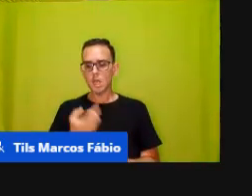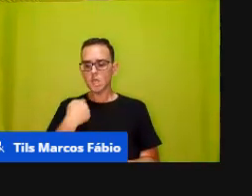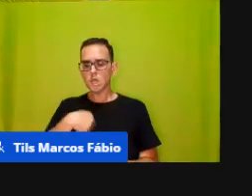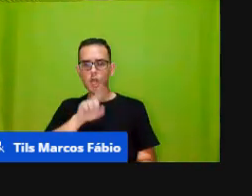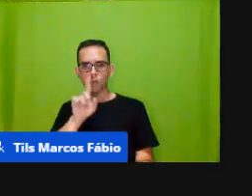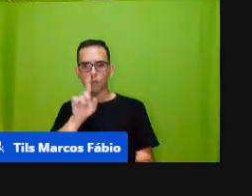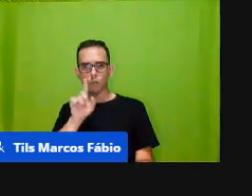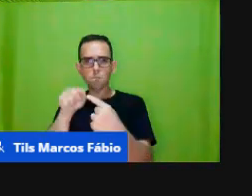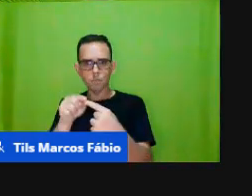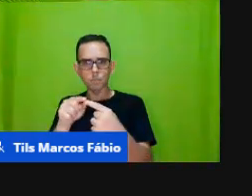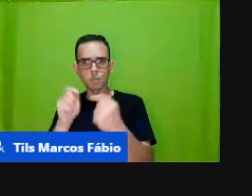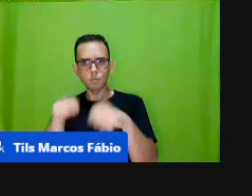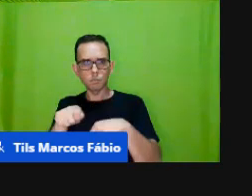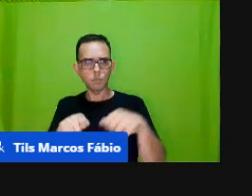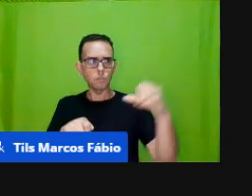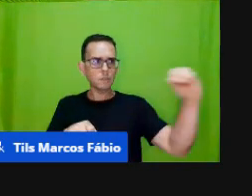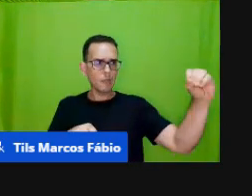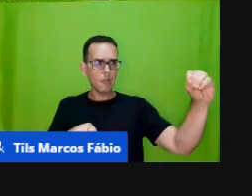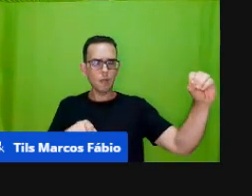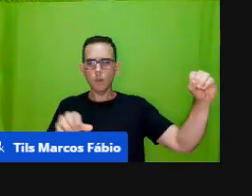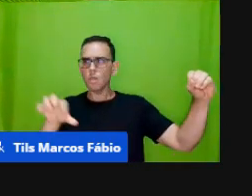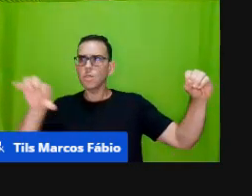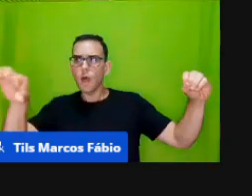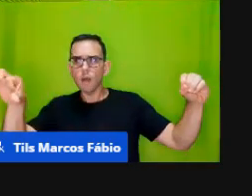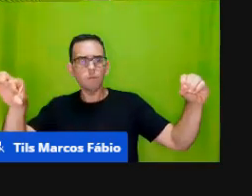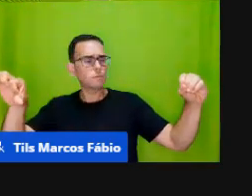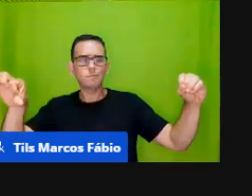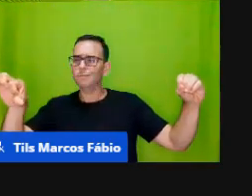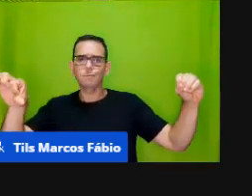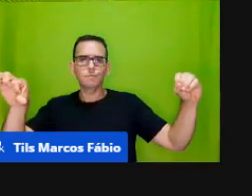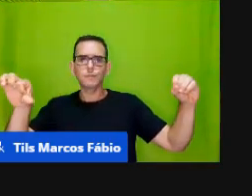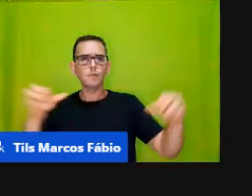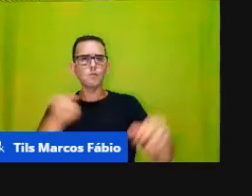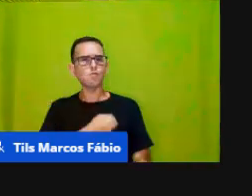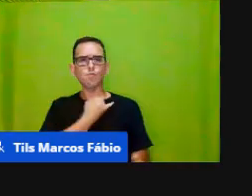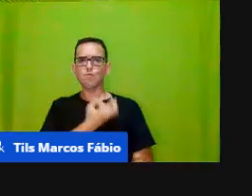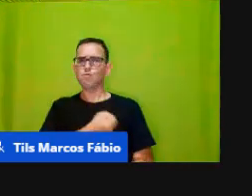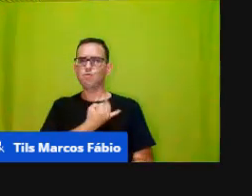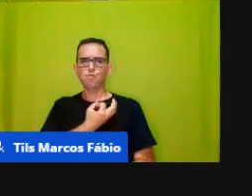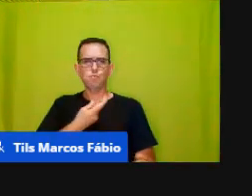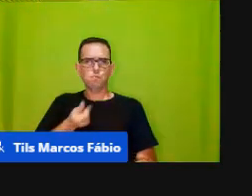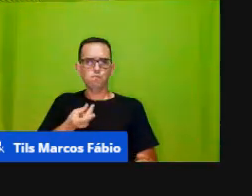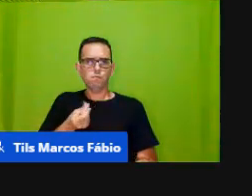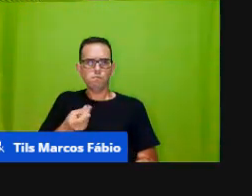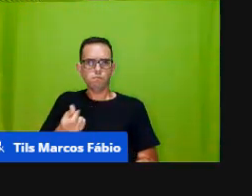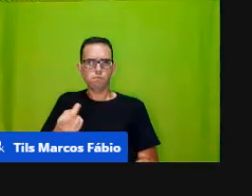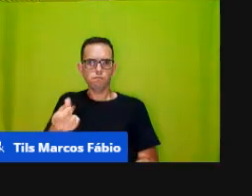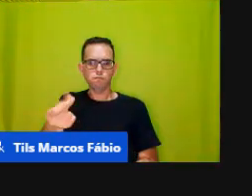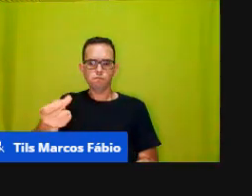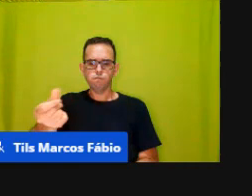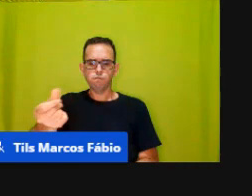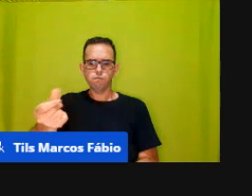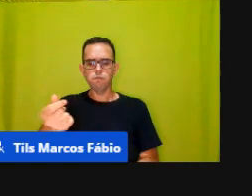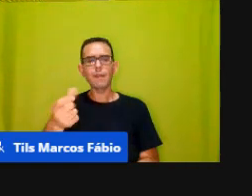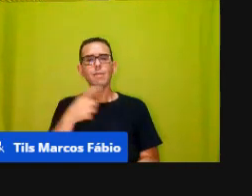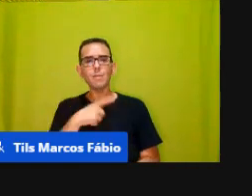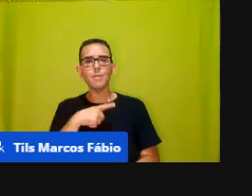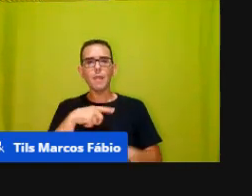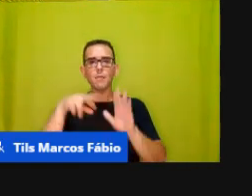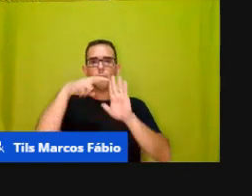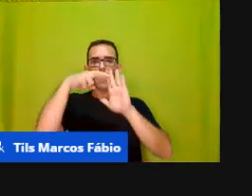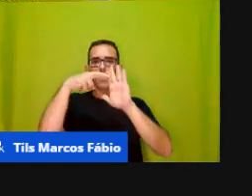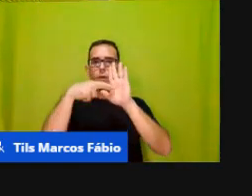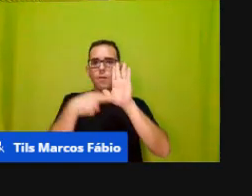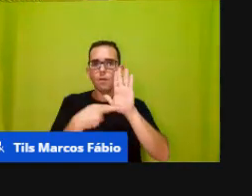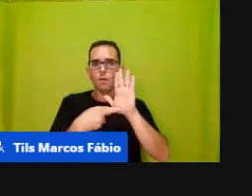nove ele é um sistema infinito, né? Os números são infinitos mas existe um sistema existe uma regularidade uma